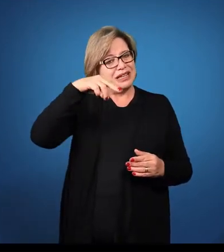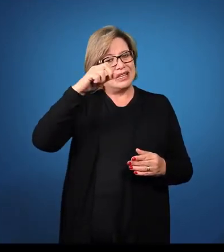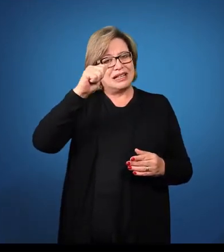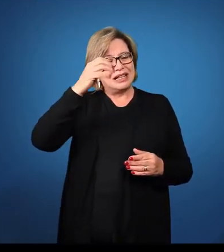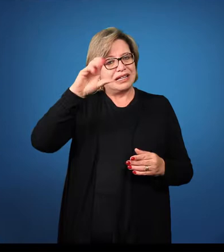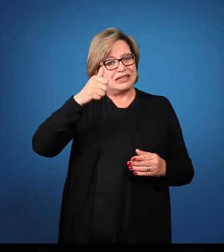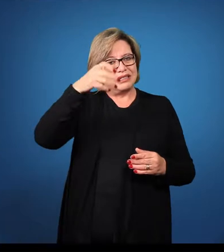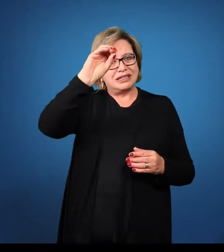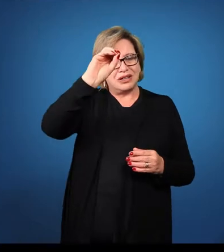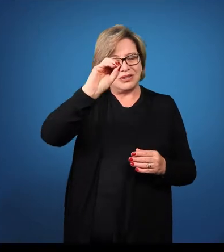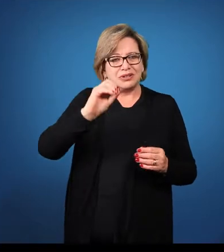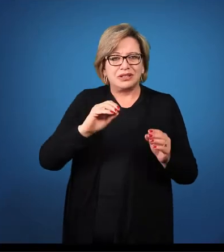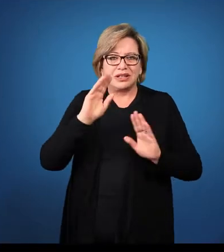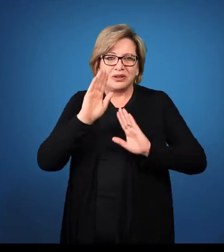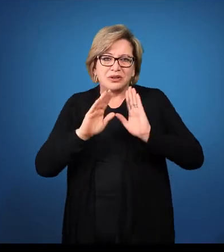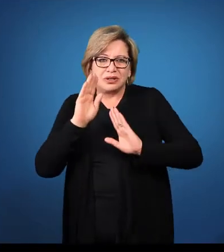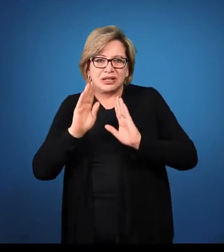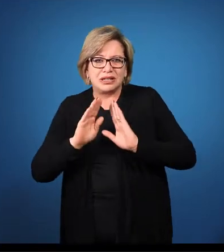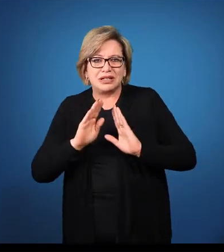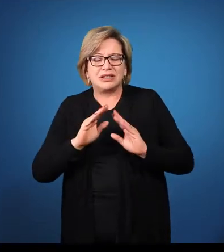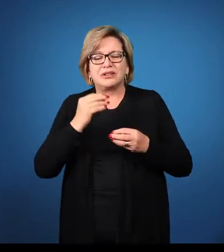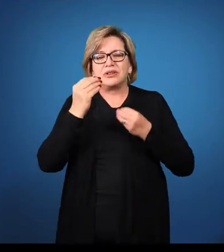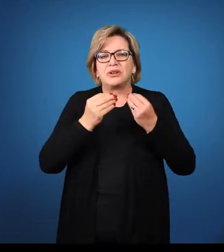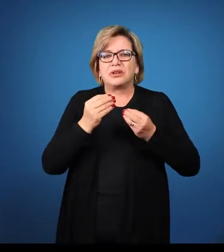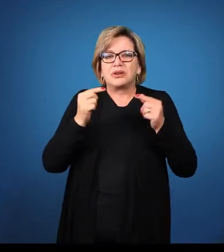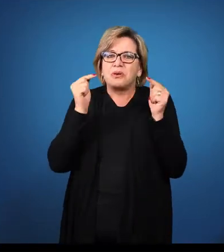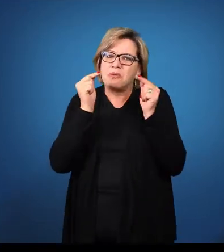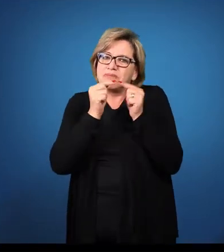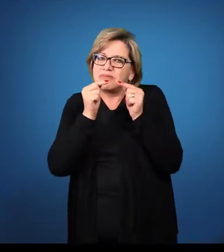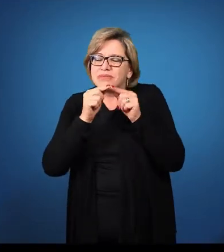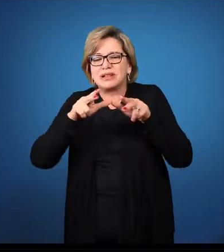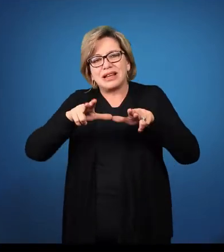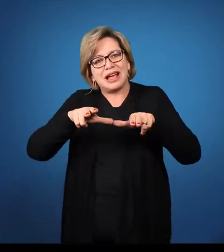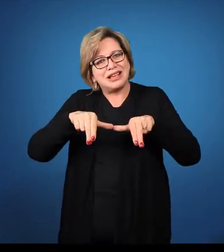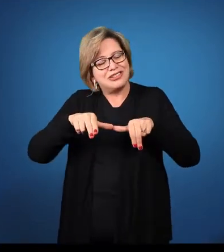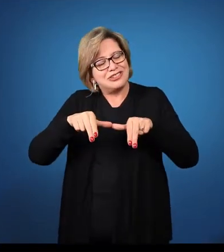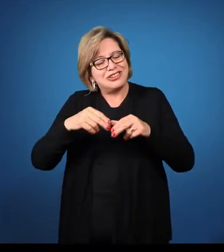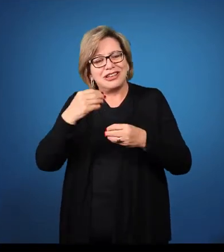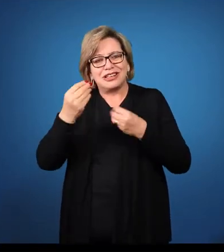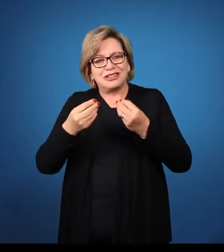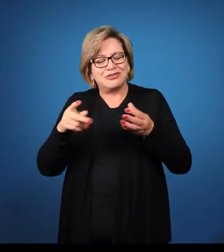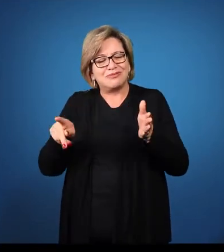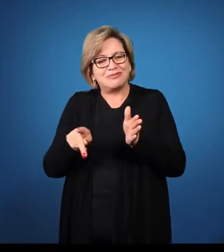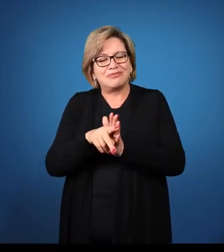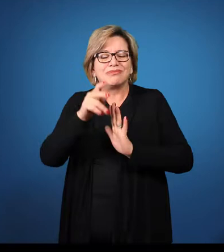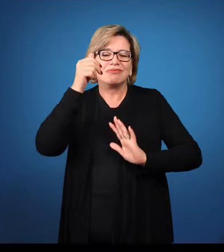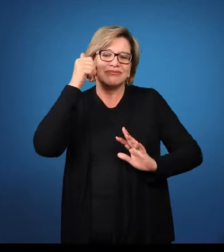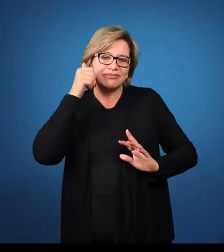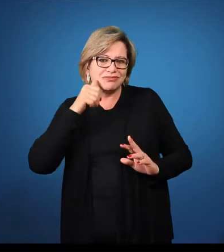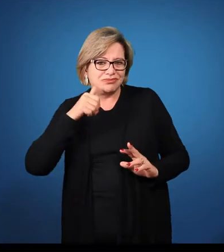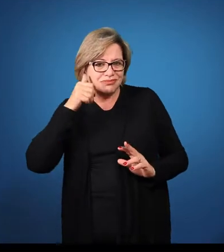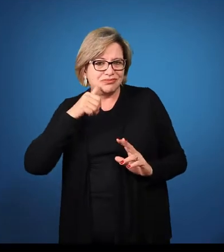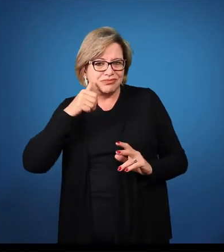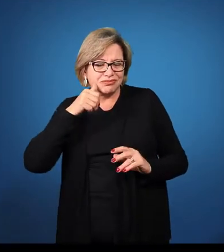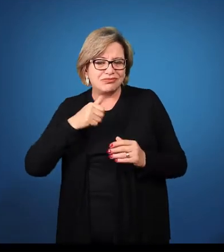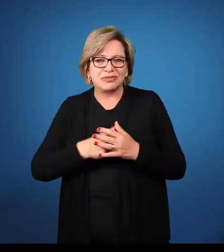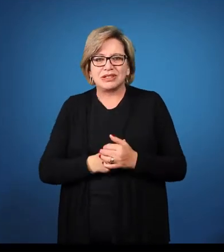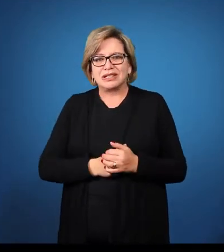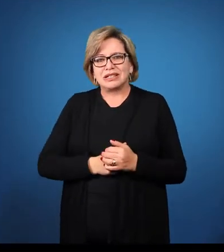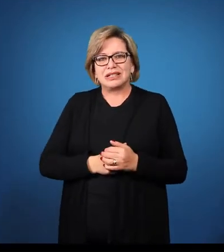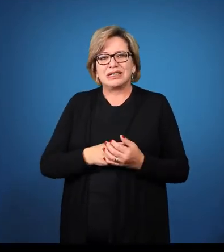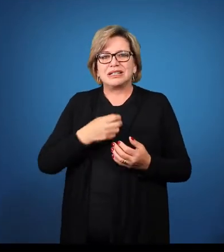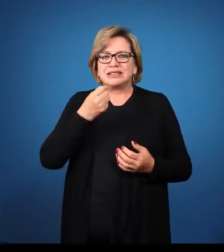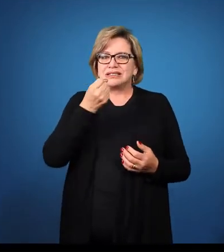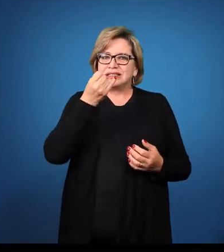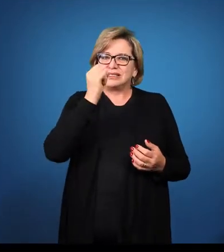Então, tanto o bona quanto o poela seguem a primeira declinação. Se eu